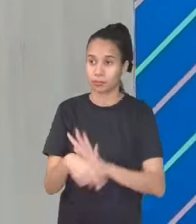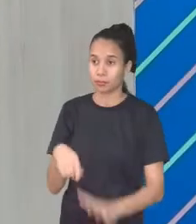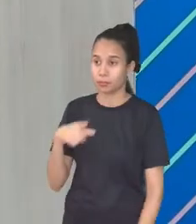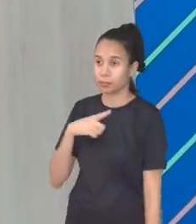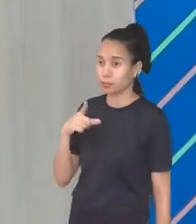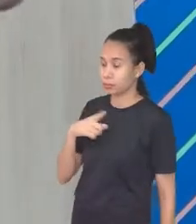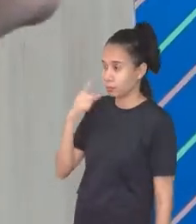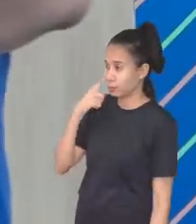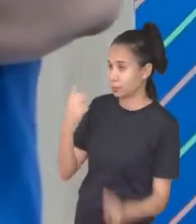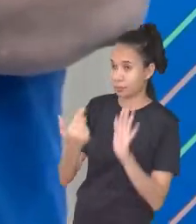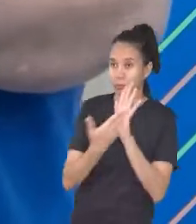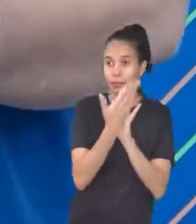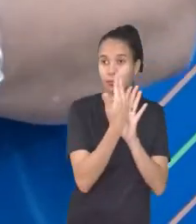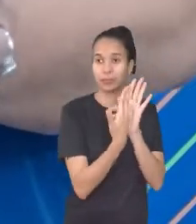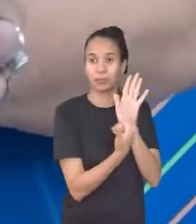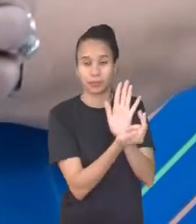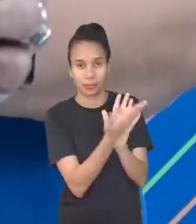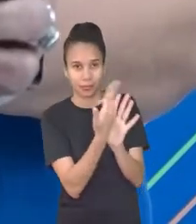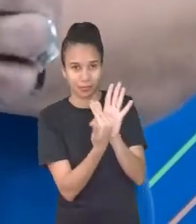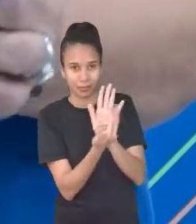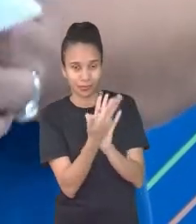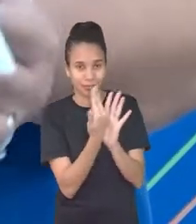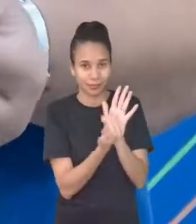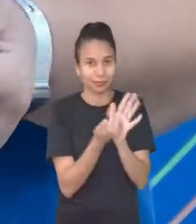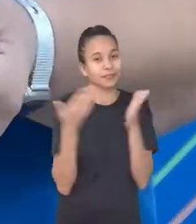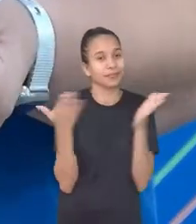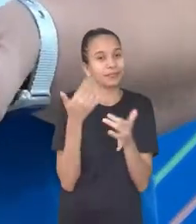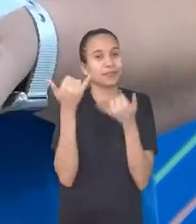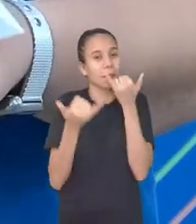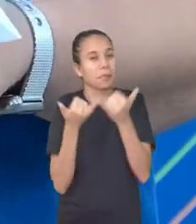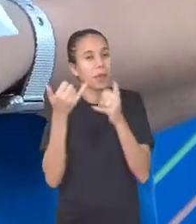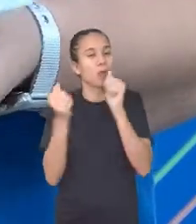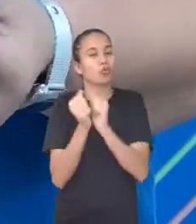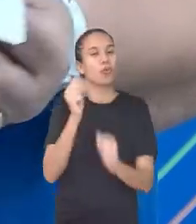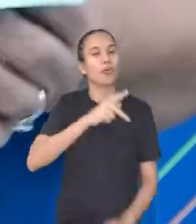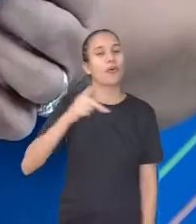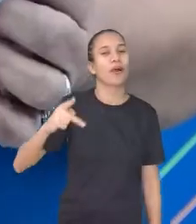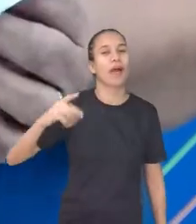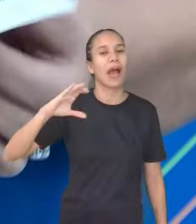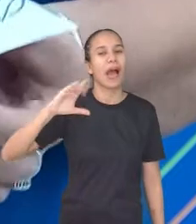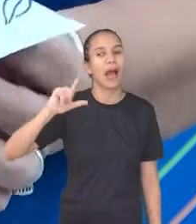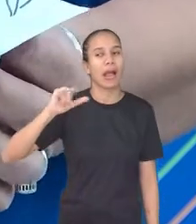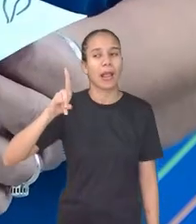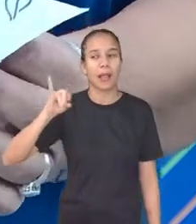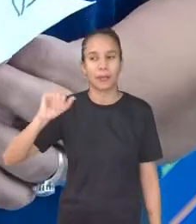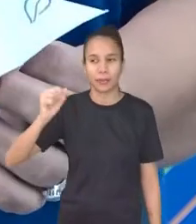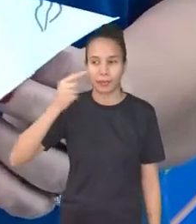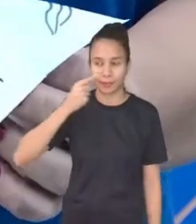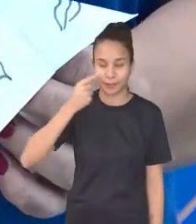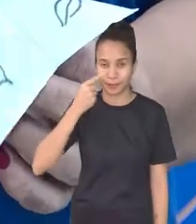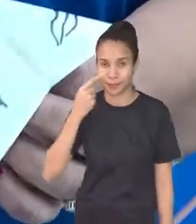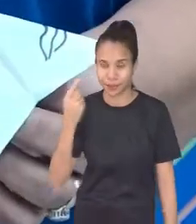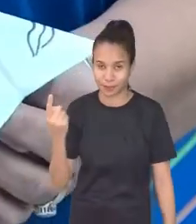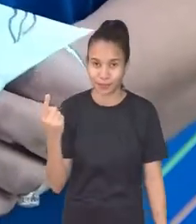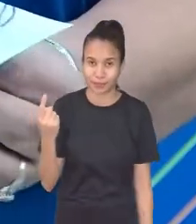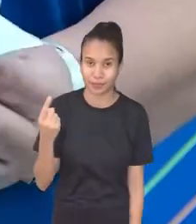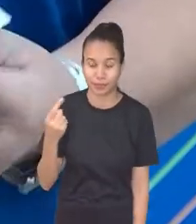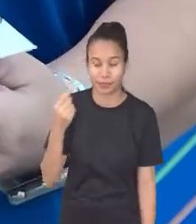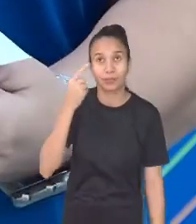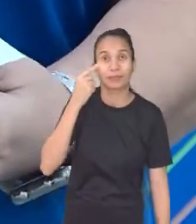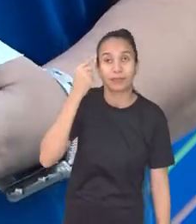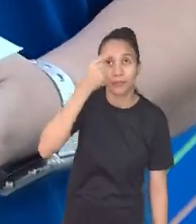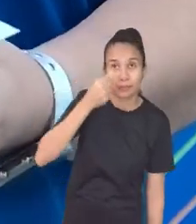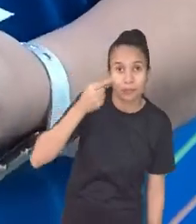desenhos. E aí eu vou brincar com a professora Cláudia. Então, tenho aqui, ó, a questão do